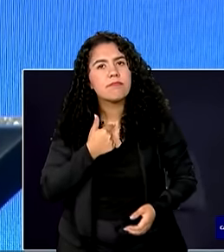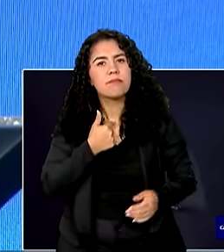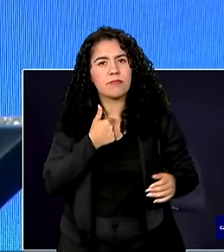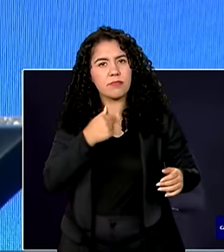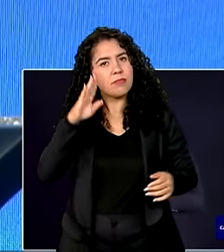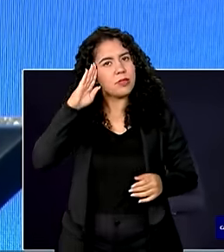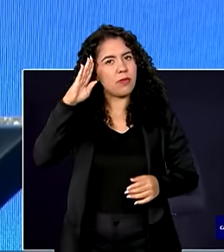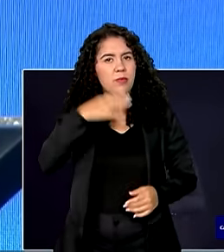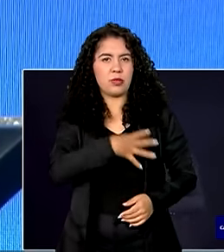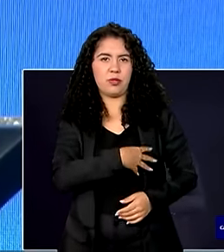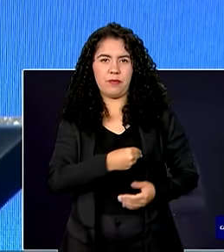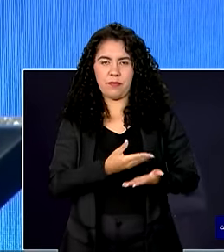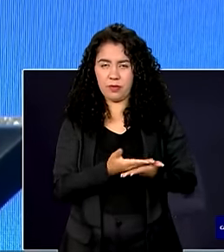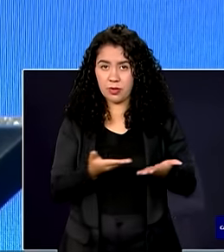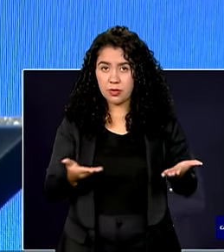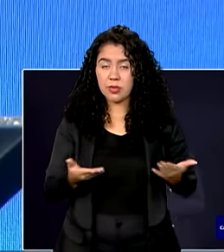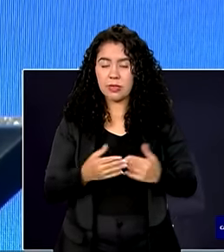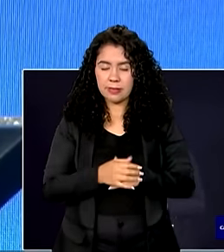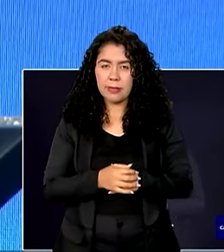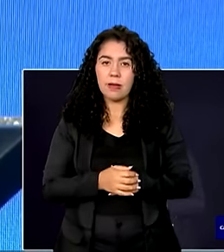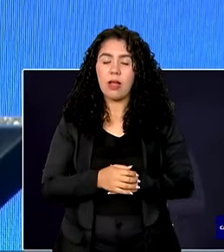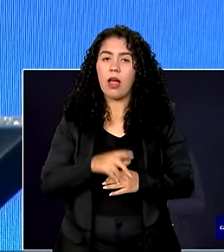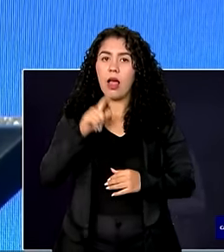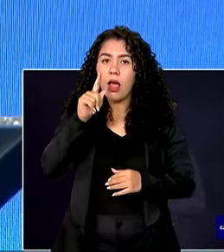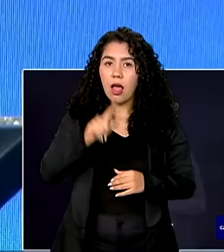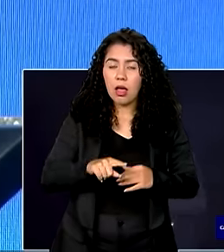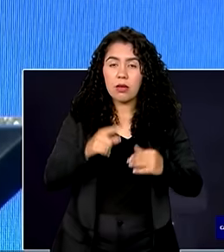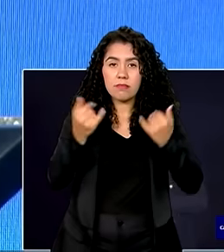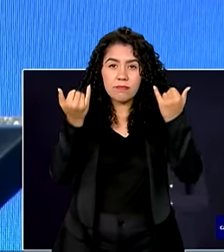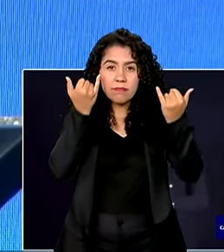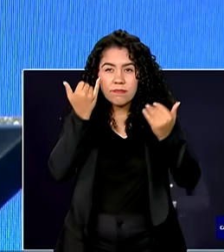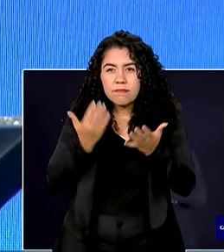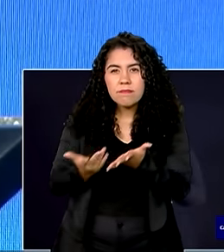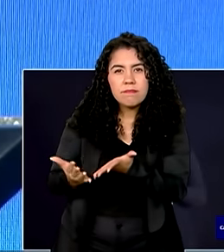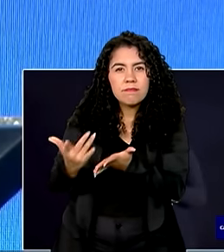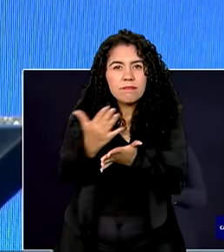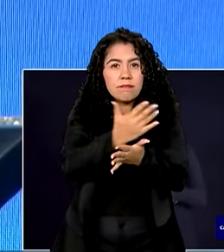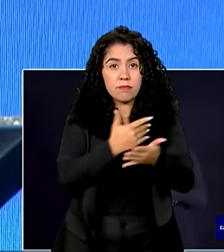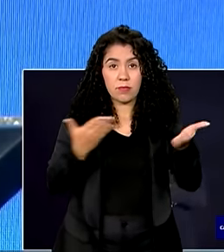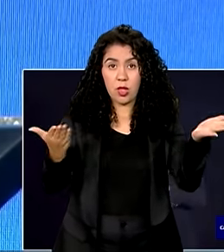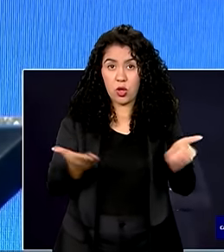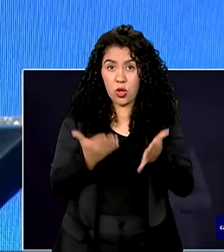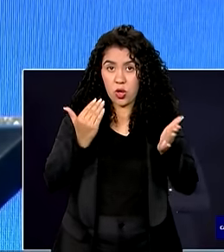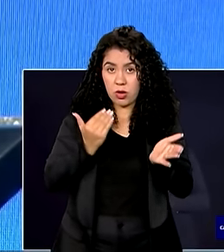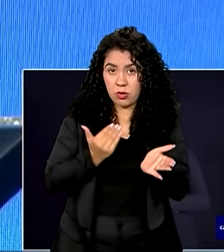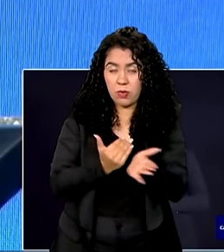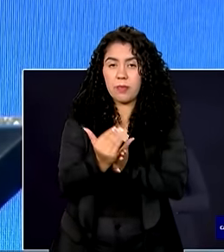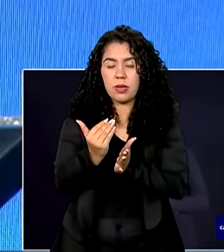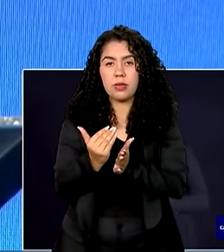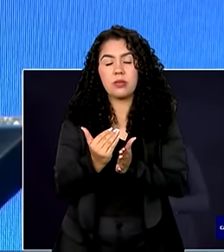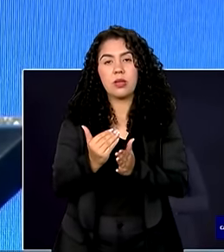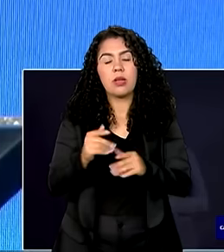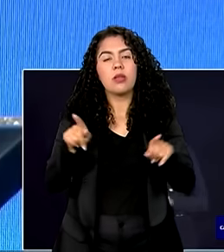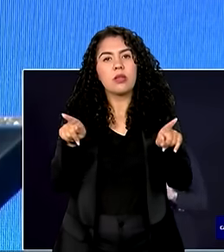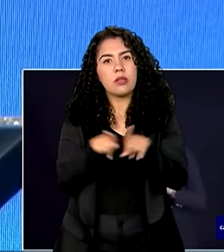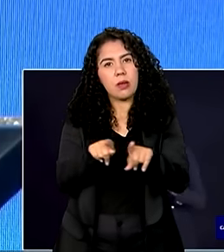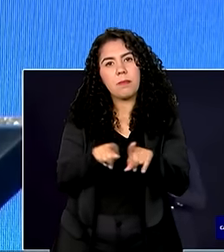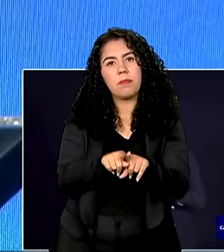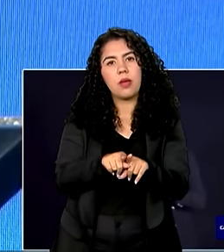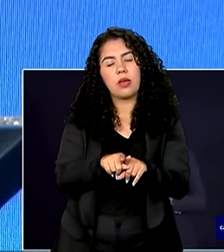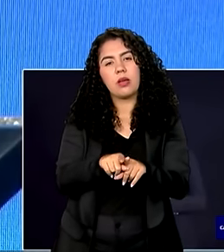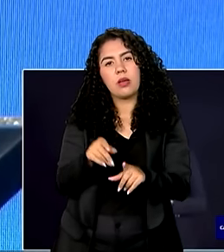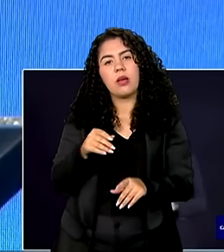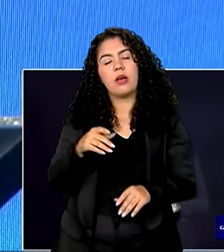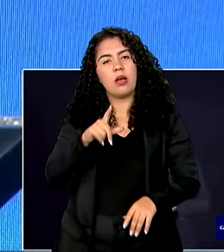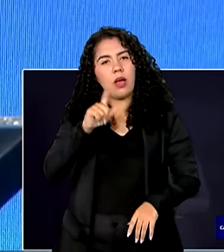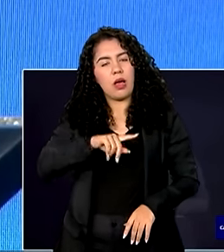filhos. Esse é o diagnóstico inicial e, na visão do governo do presidente Lula, é a